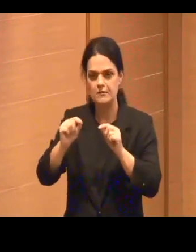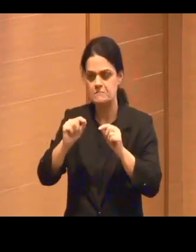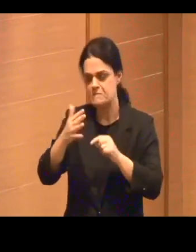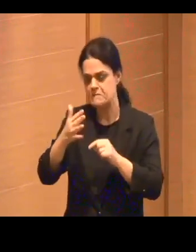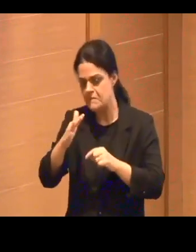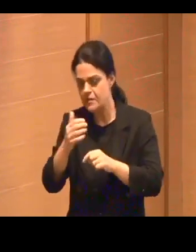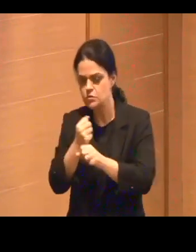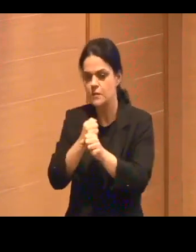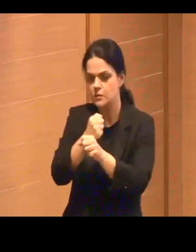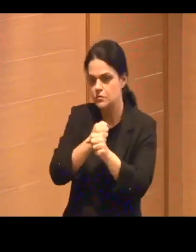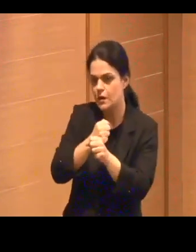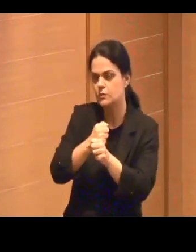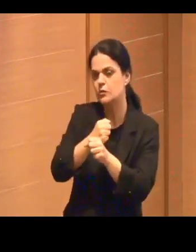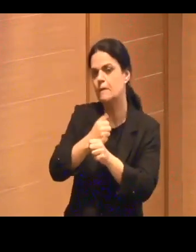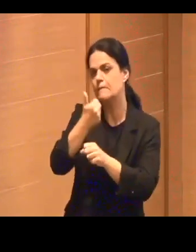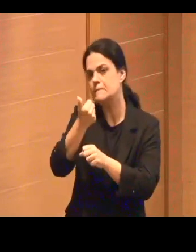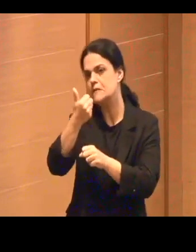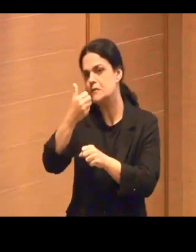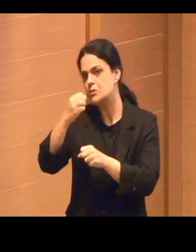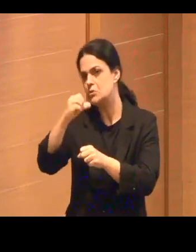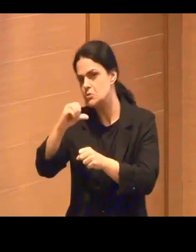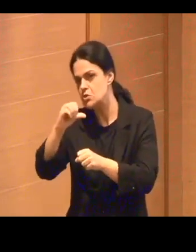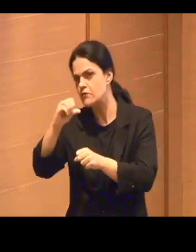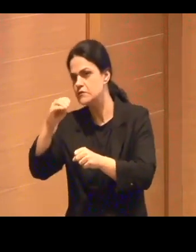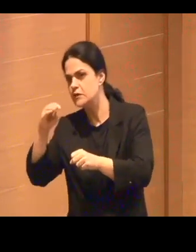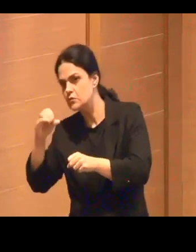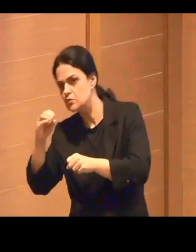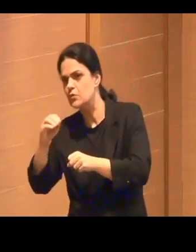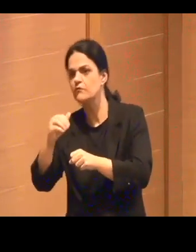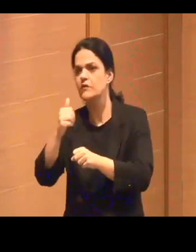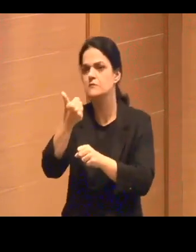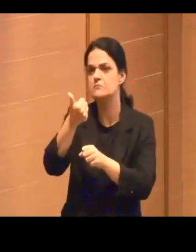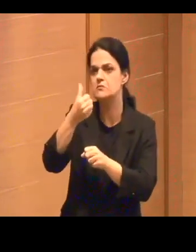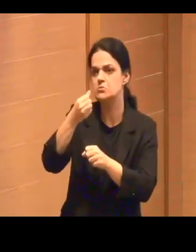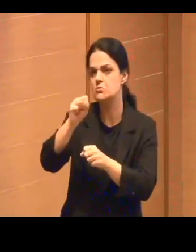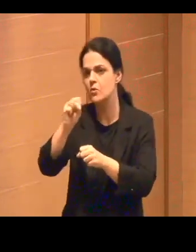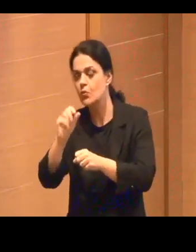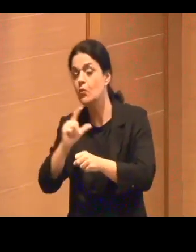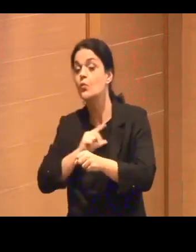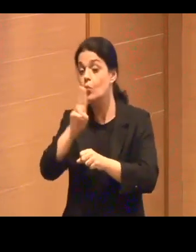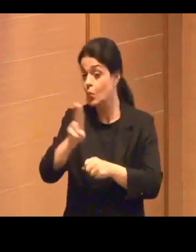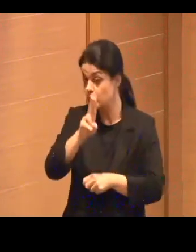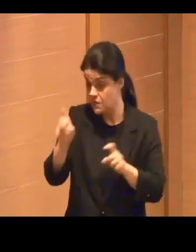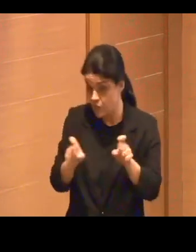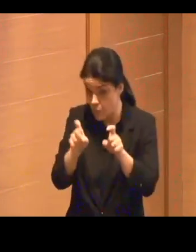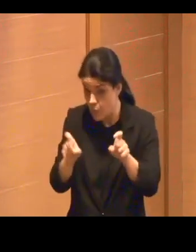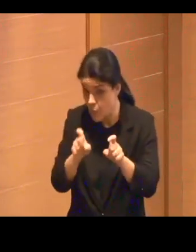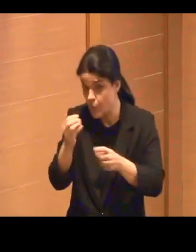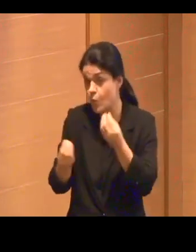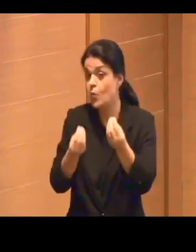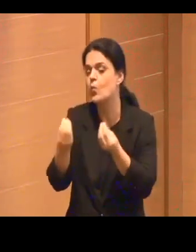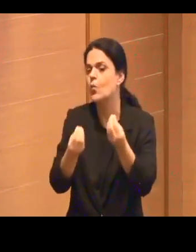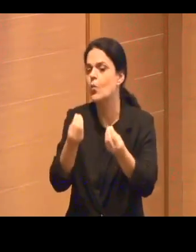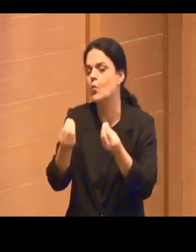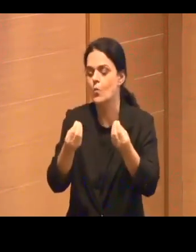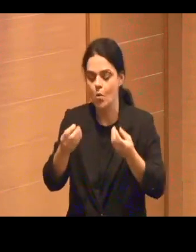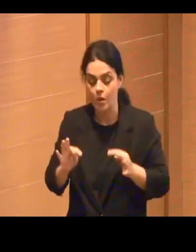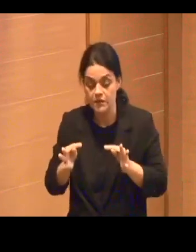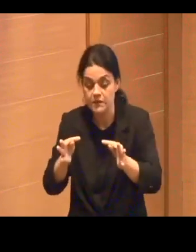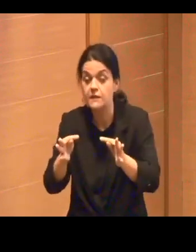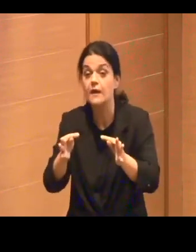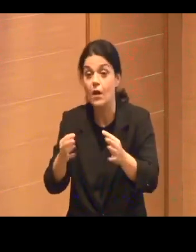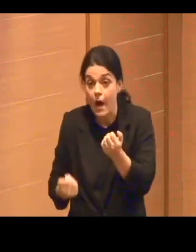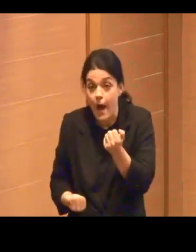meados da década de 70, 80, início de 90, usávamos o computador também como uma máquina, como uma tecnologia para